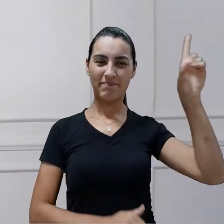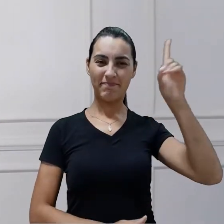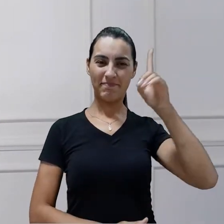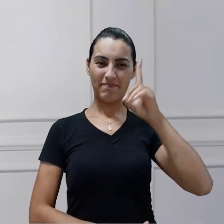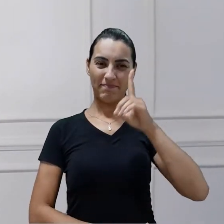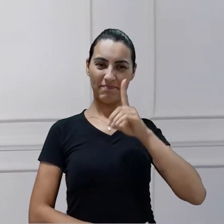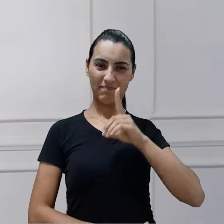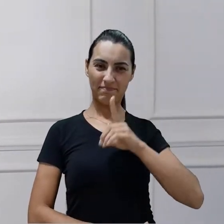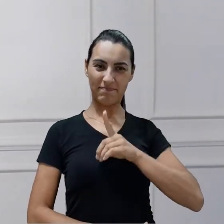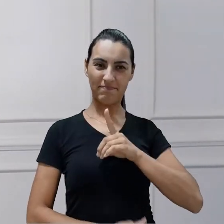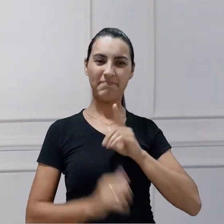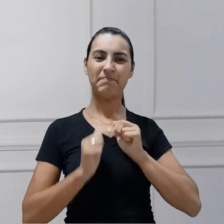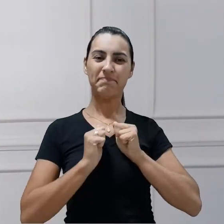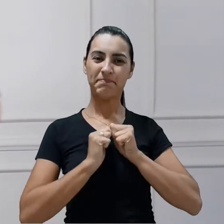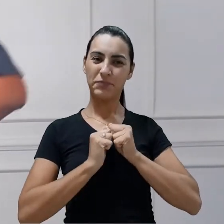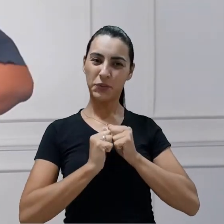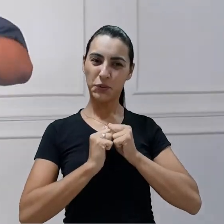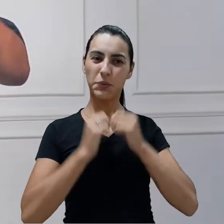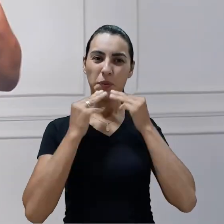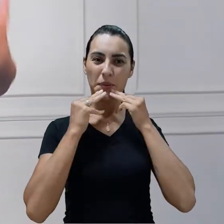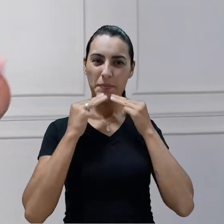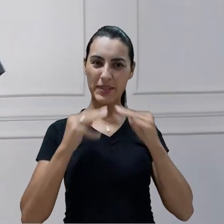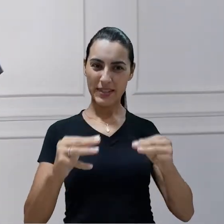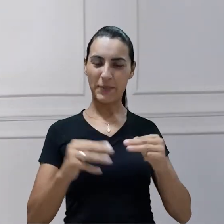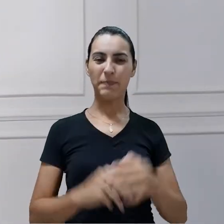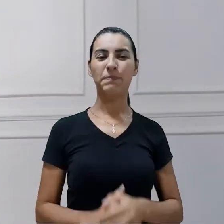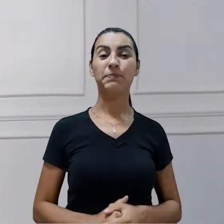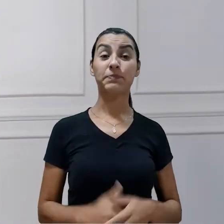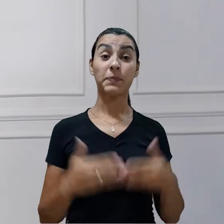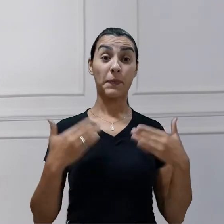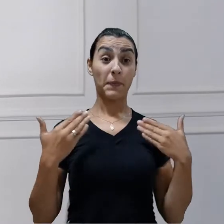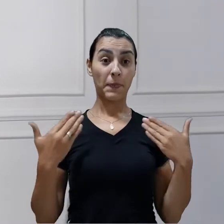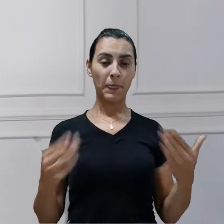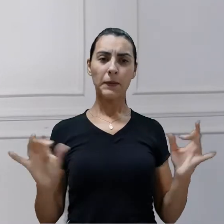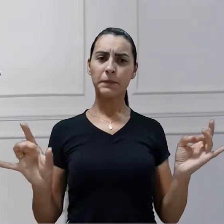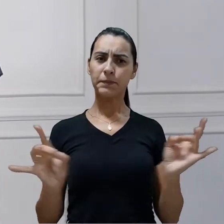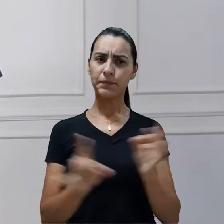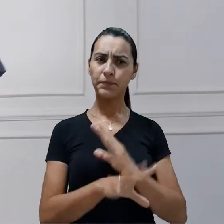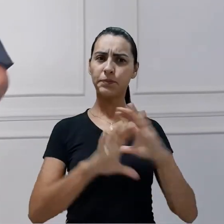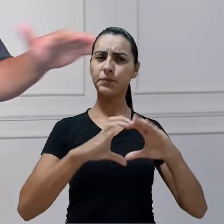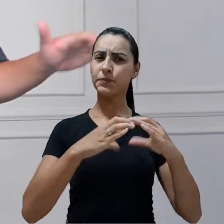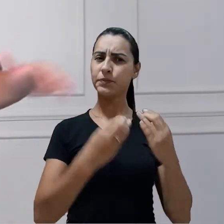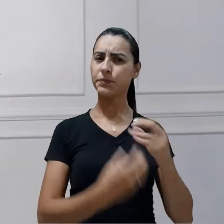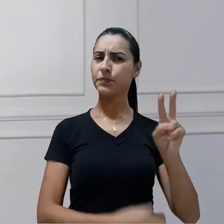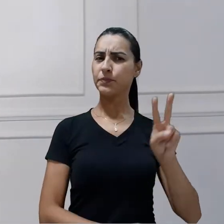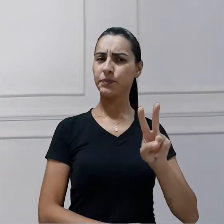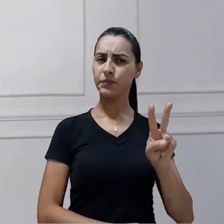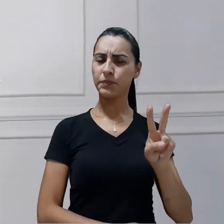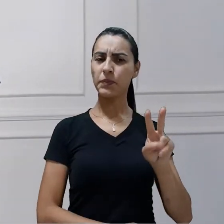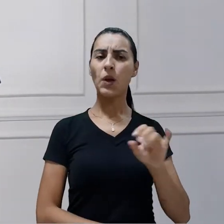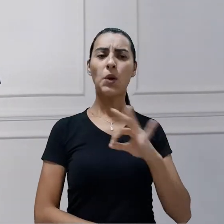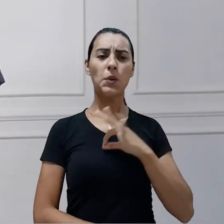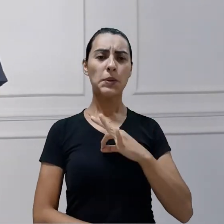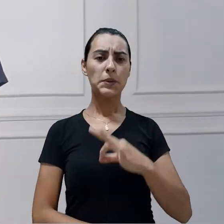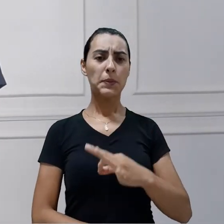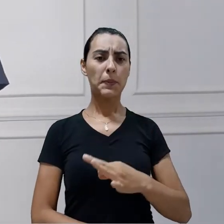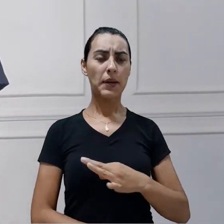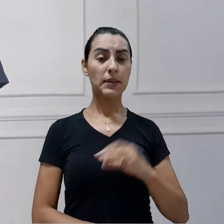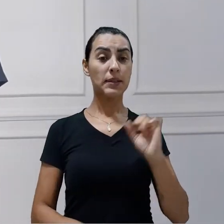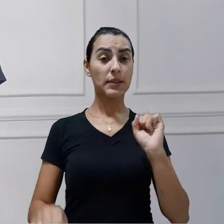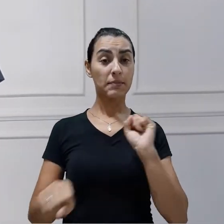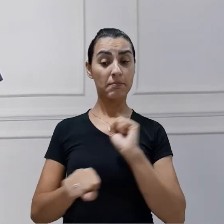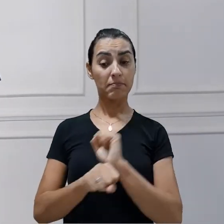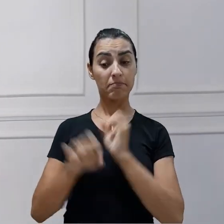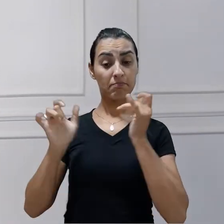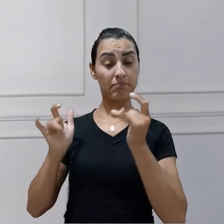nosso ministério. Pois bem, depois do concílio Vaticano II, os padres deixaram as batinas,